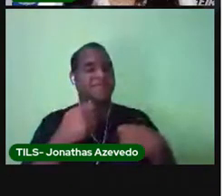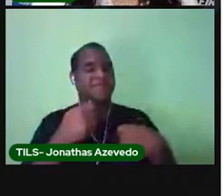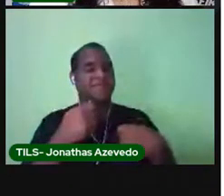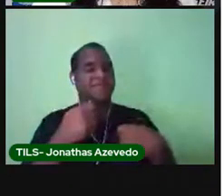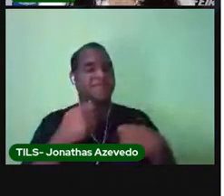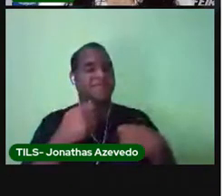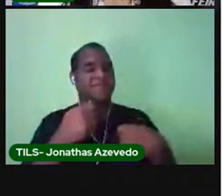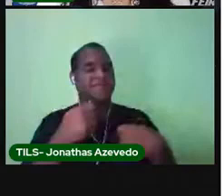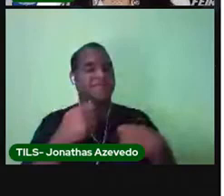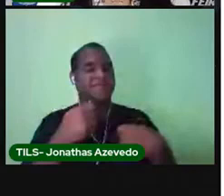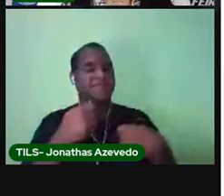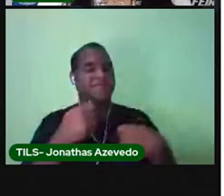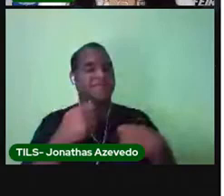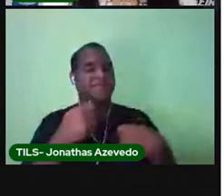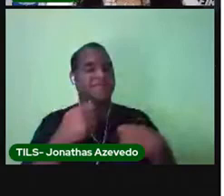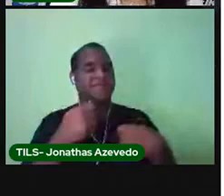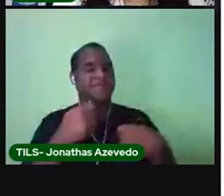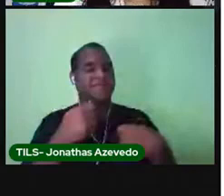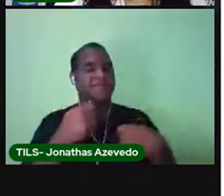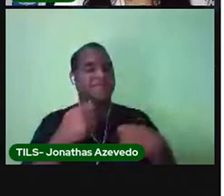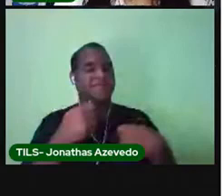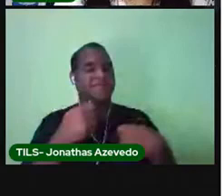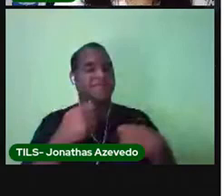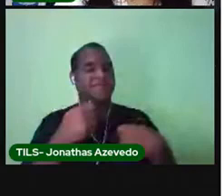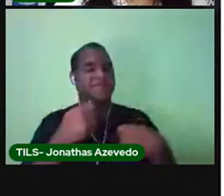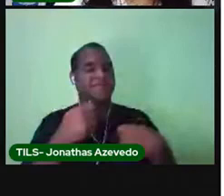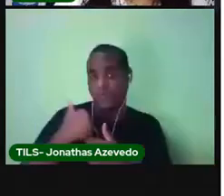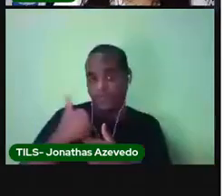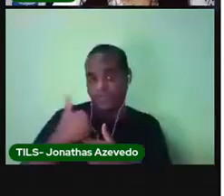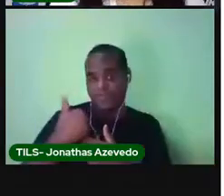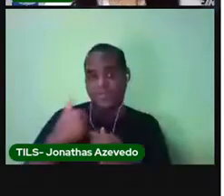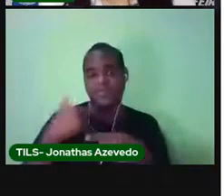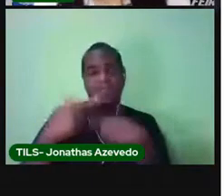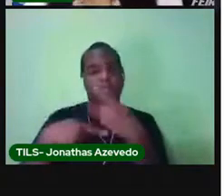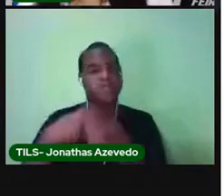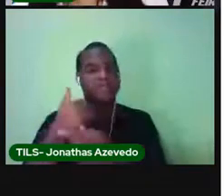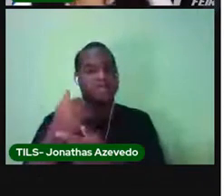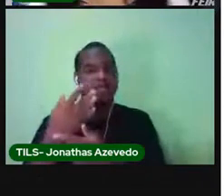anos e depois os quatorze. Entendeu?